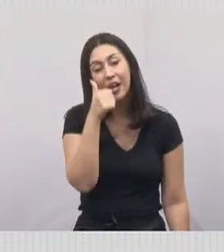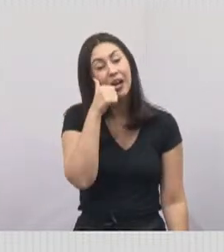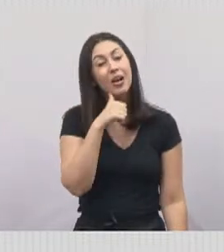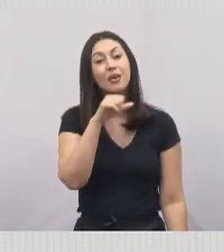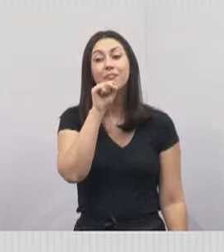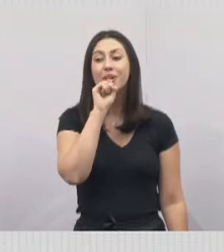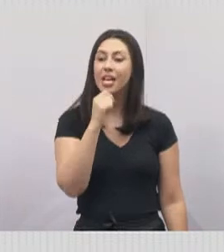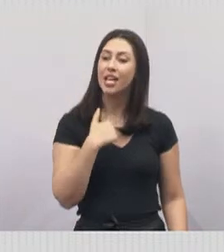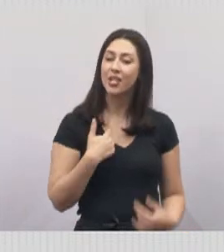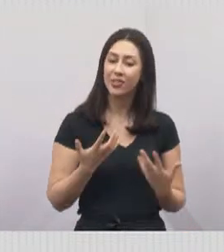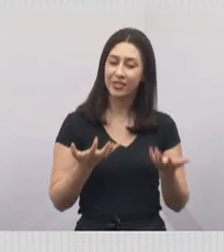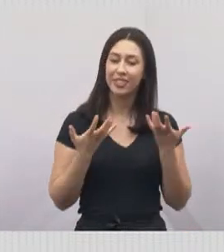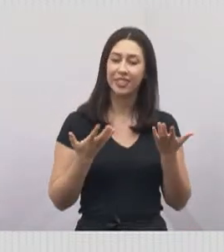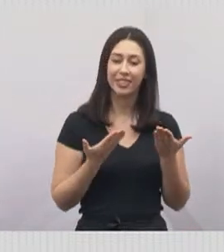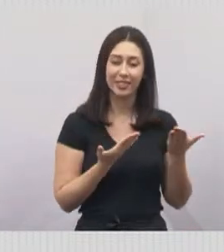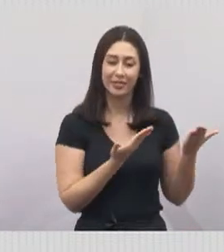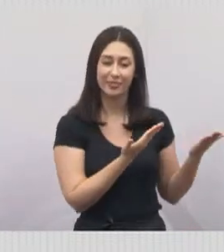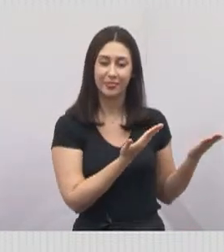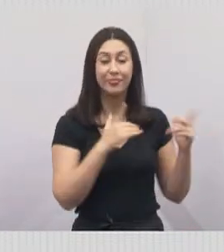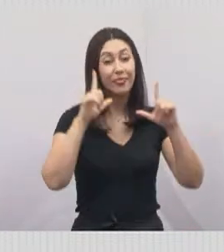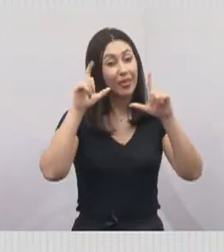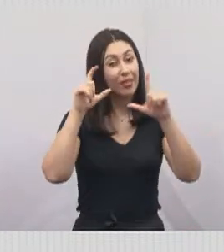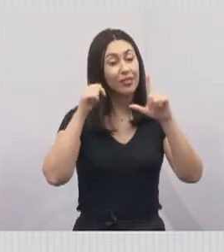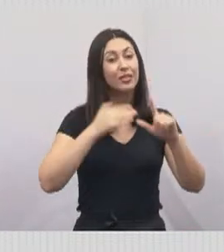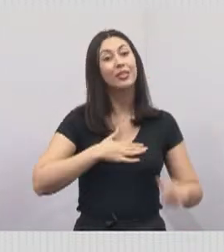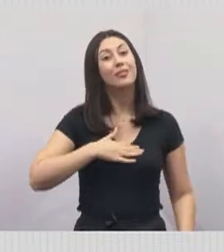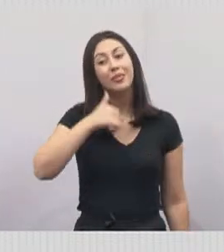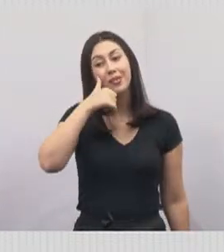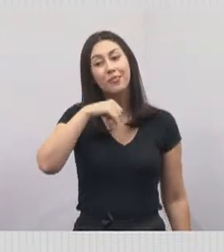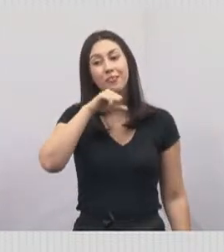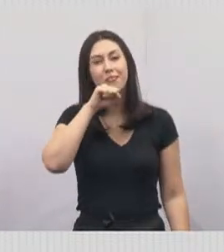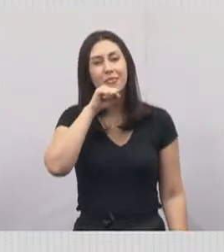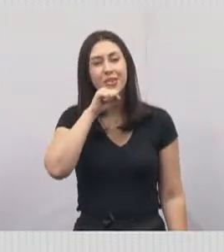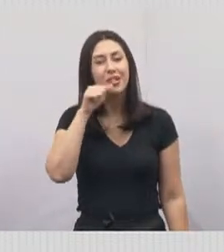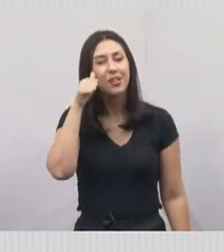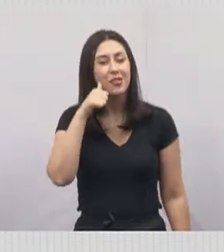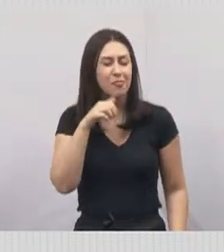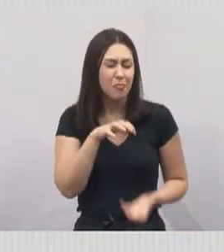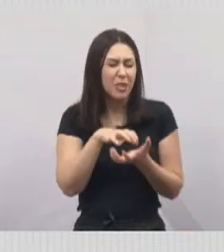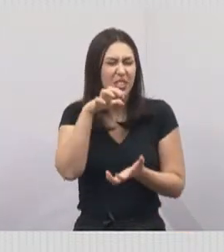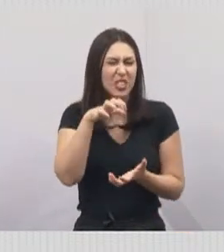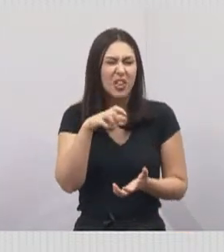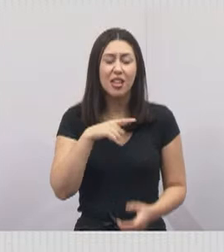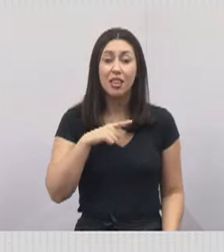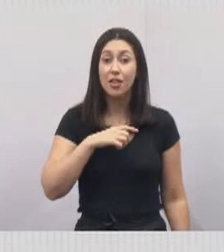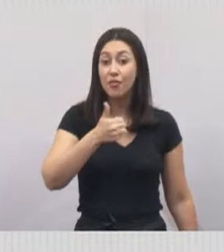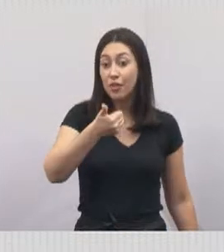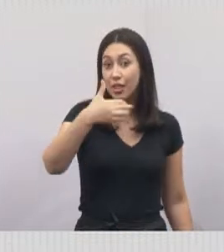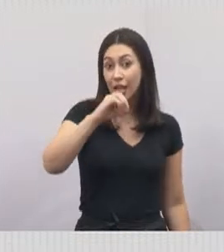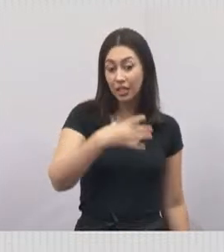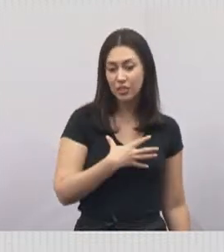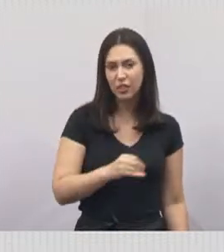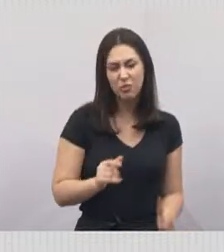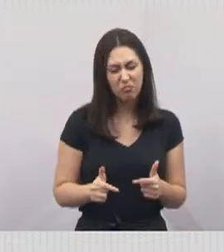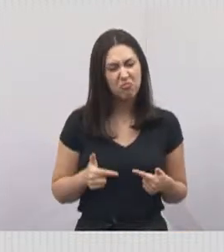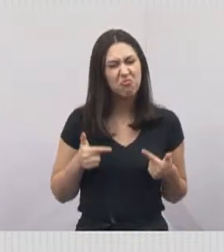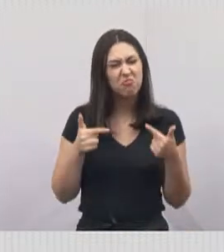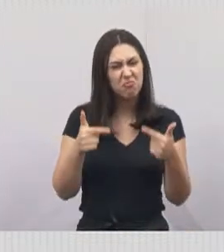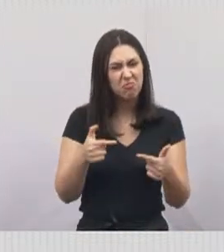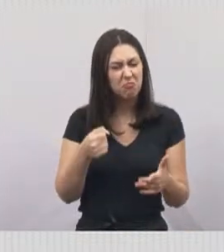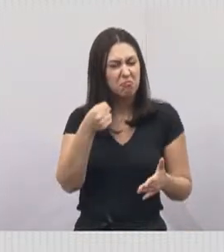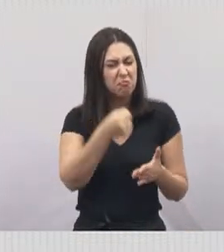e eu gostaria de colocar a foto da minha mãe, uma senhora que teve dez filhos, guerreira, lutadora,